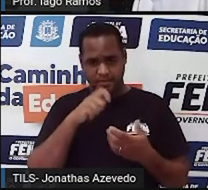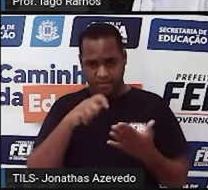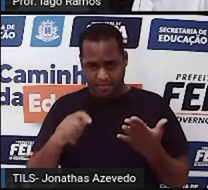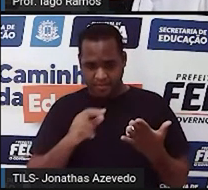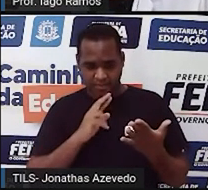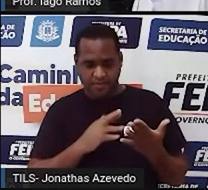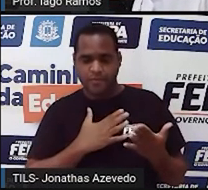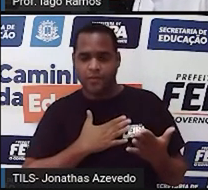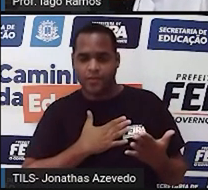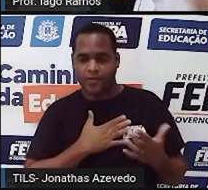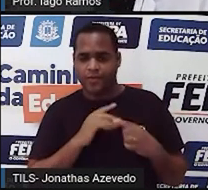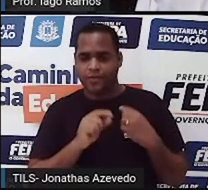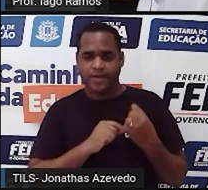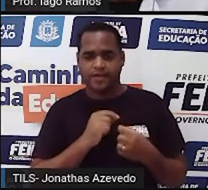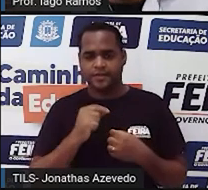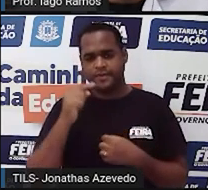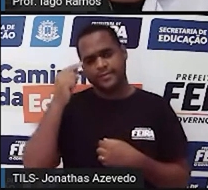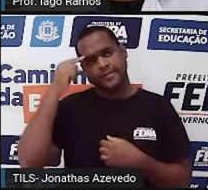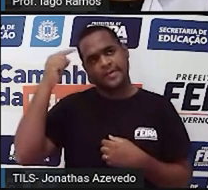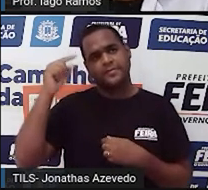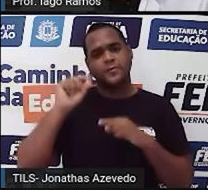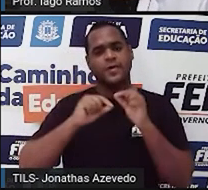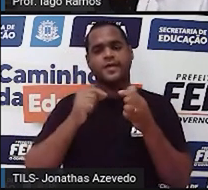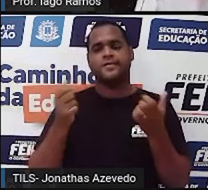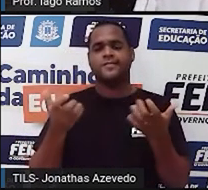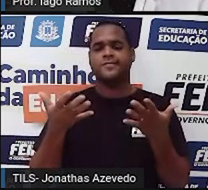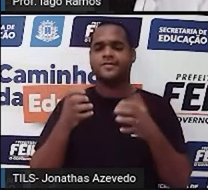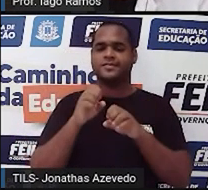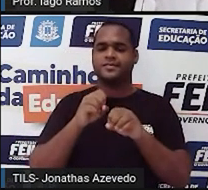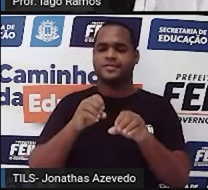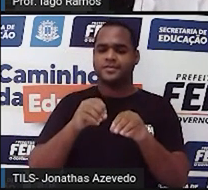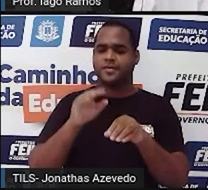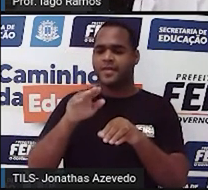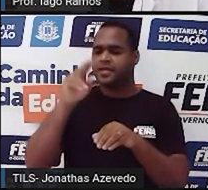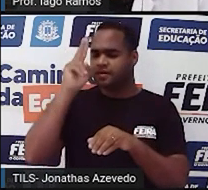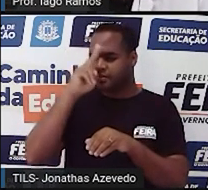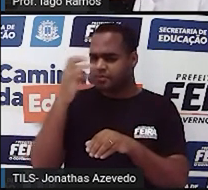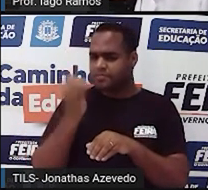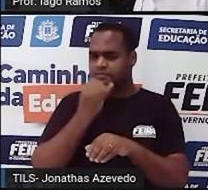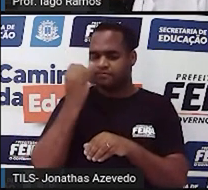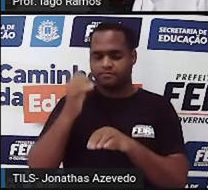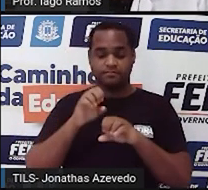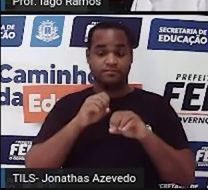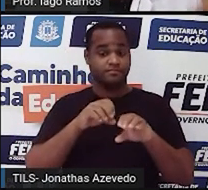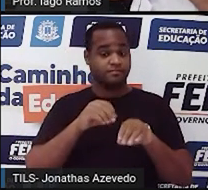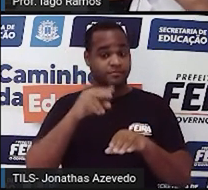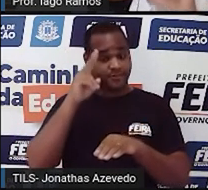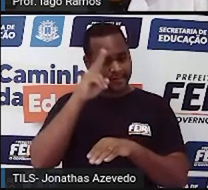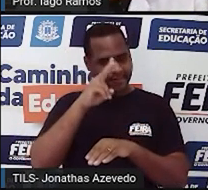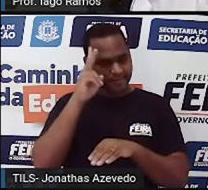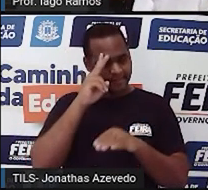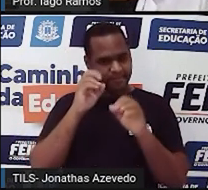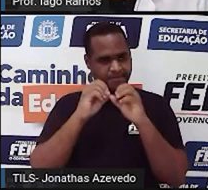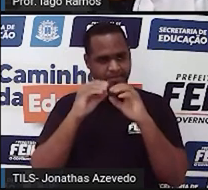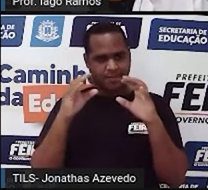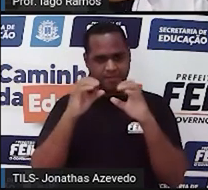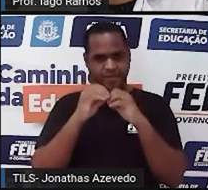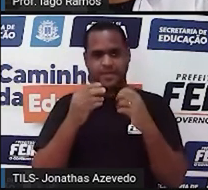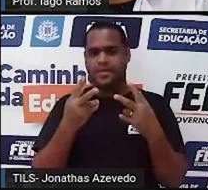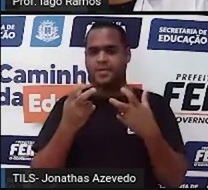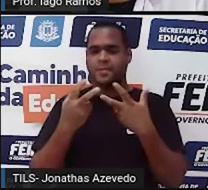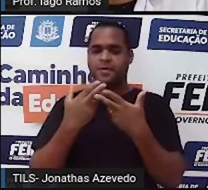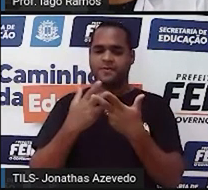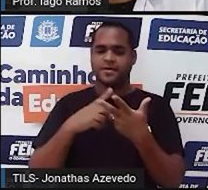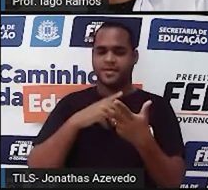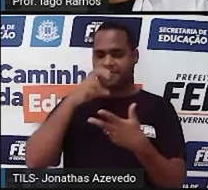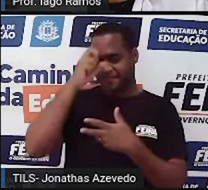você vai precisar lembrar de momentos dessa aula e o lembrar de momentos dessa aula vai fazer você perceber que você